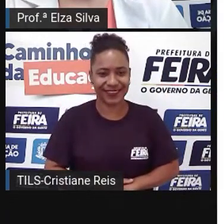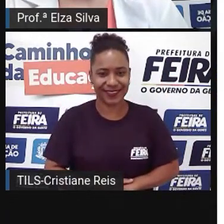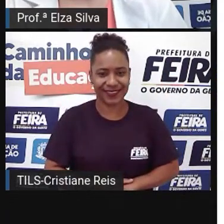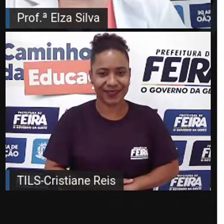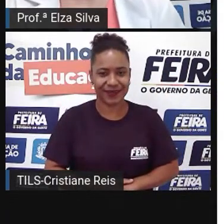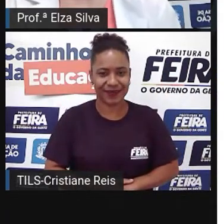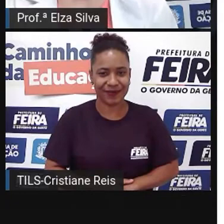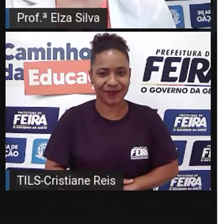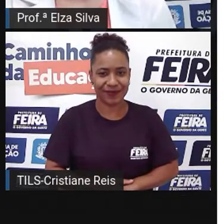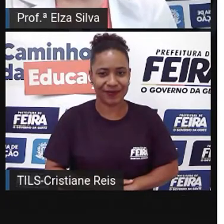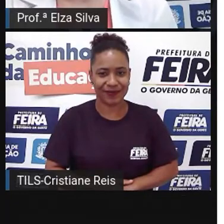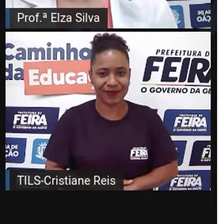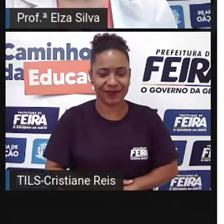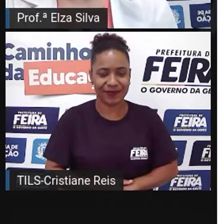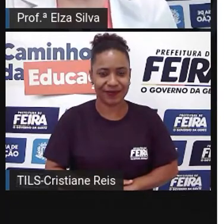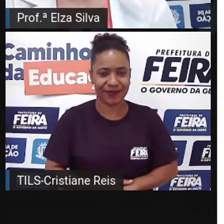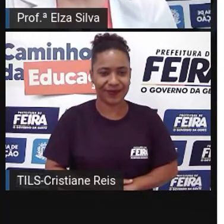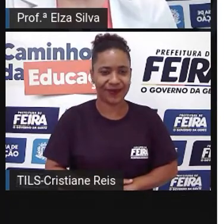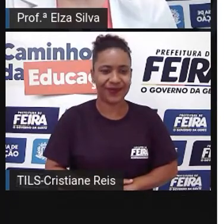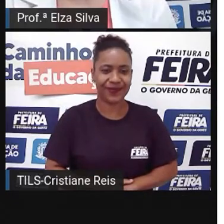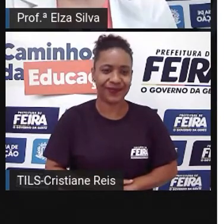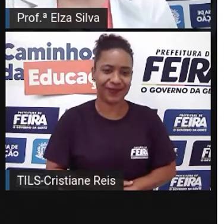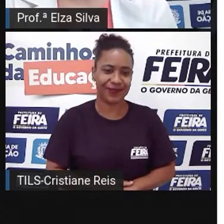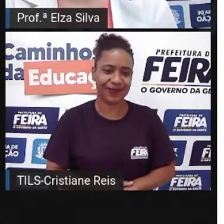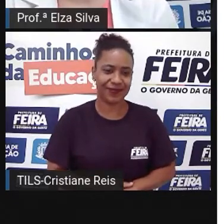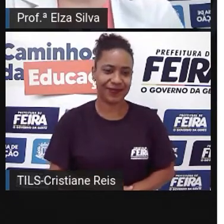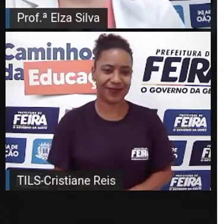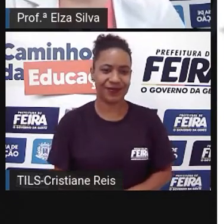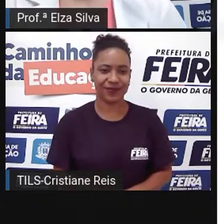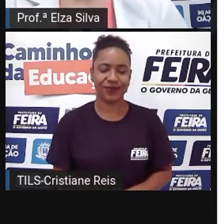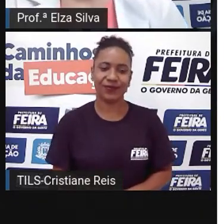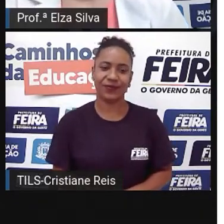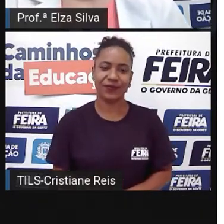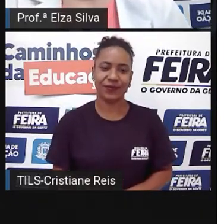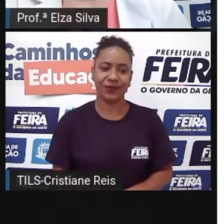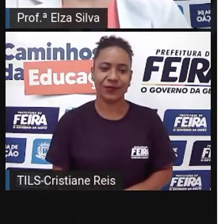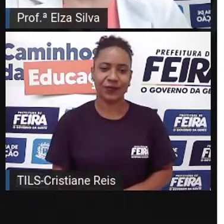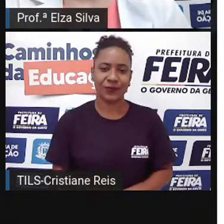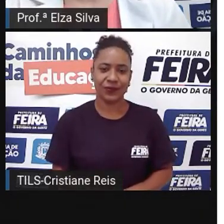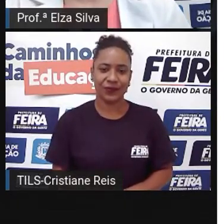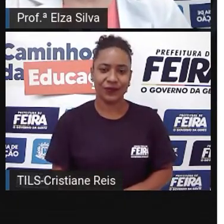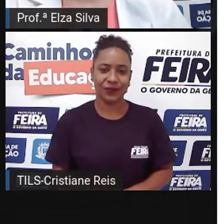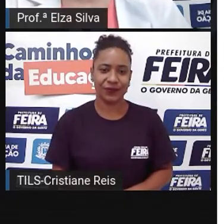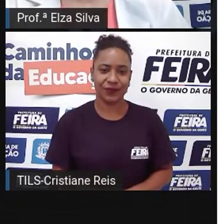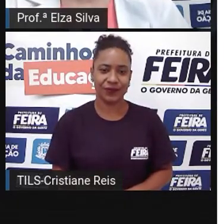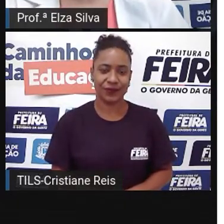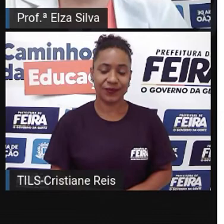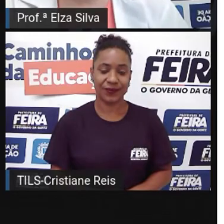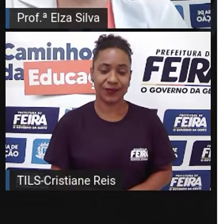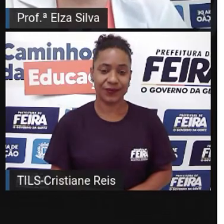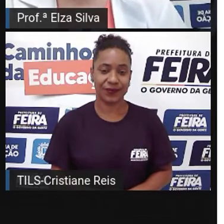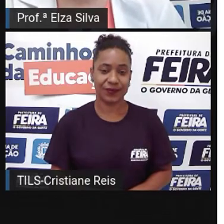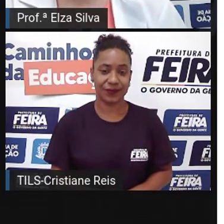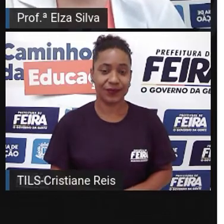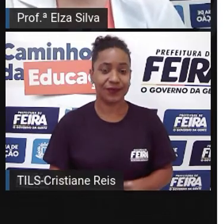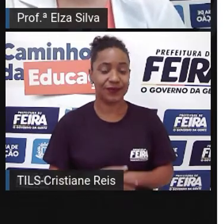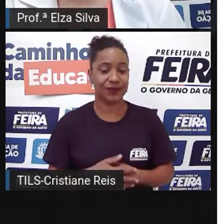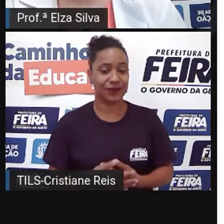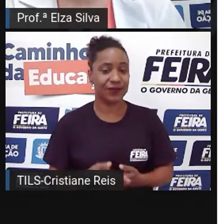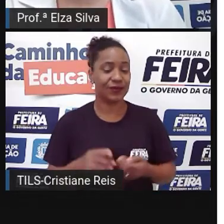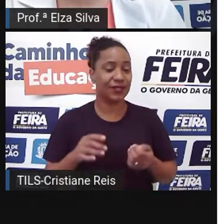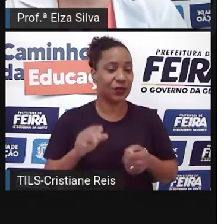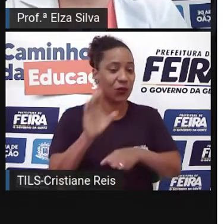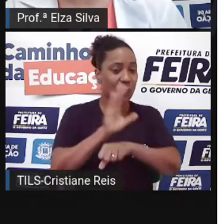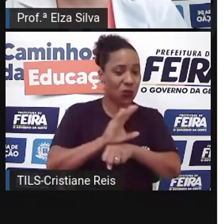Next one Próximo To attend a vacation course Fazer um